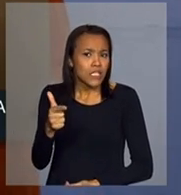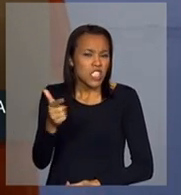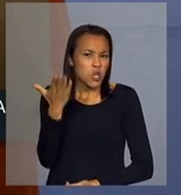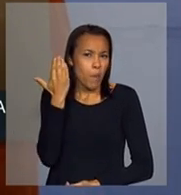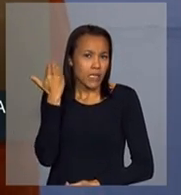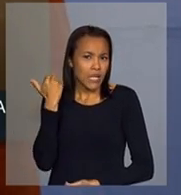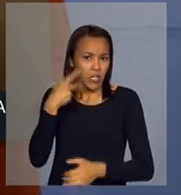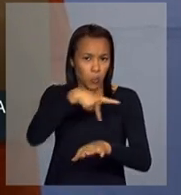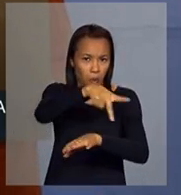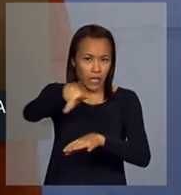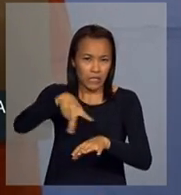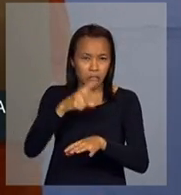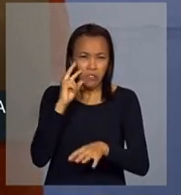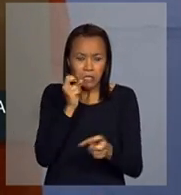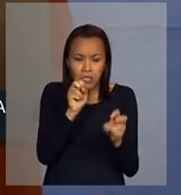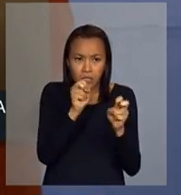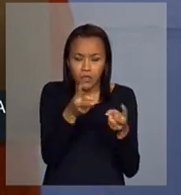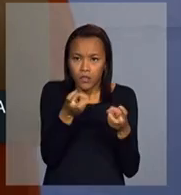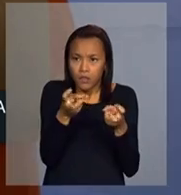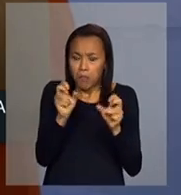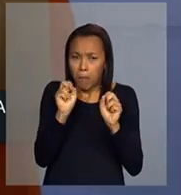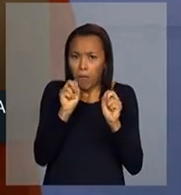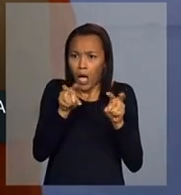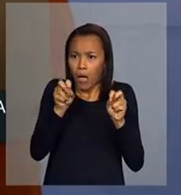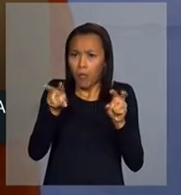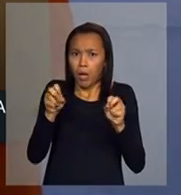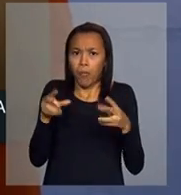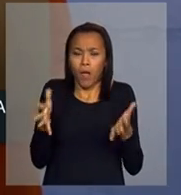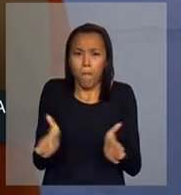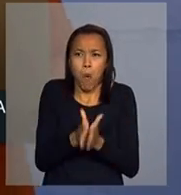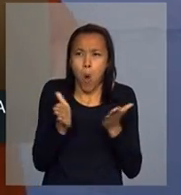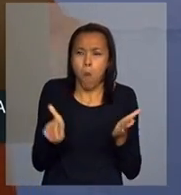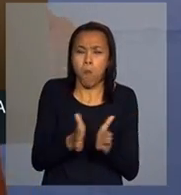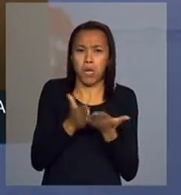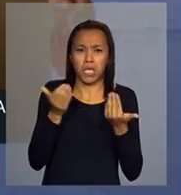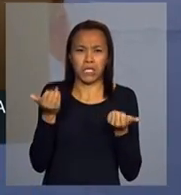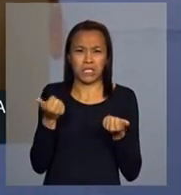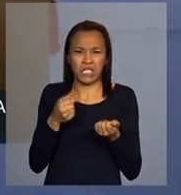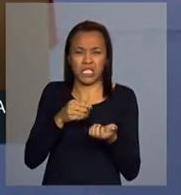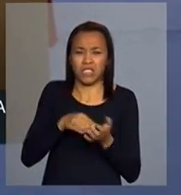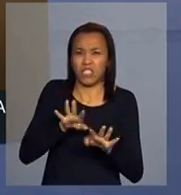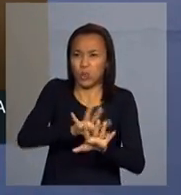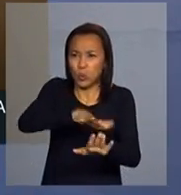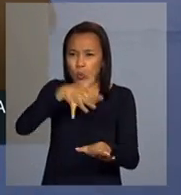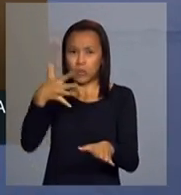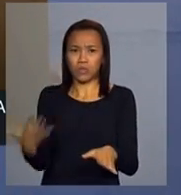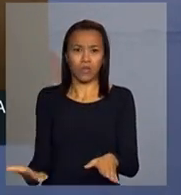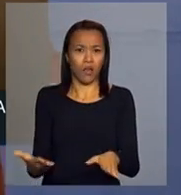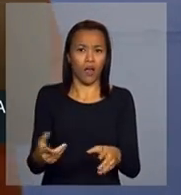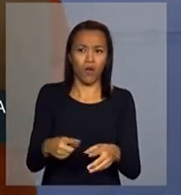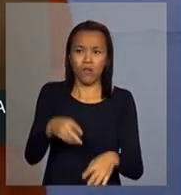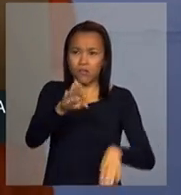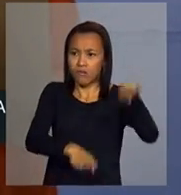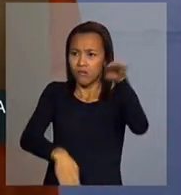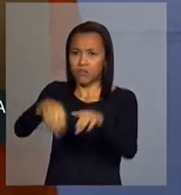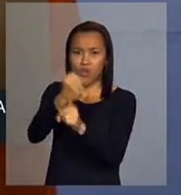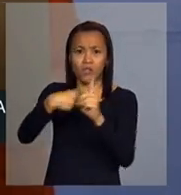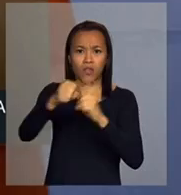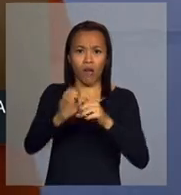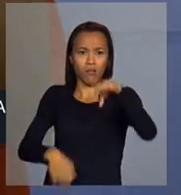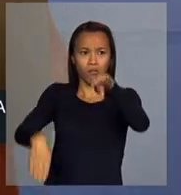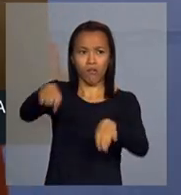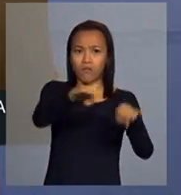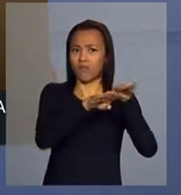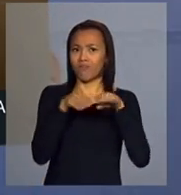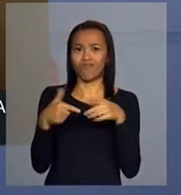feia que tinha da miséria, aquela cara feia da exclusão, aquela cara feia da desigualdade. O